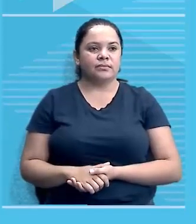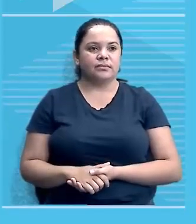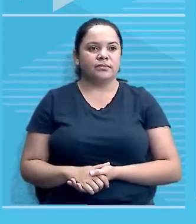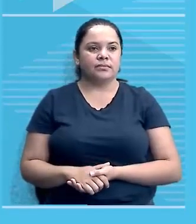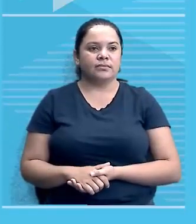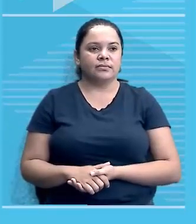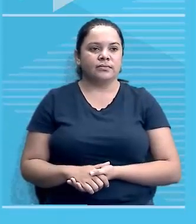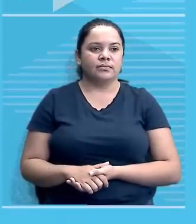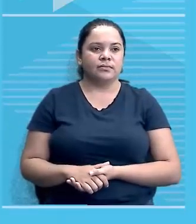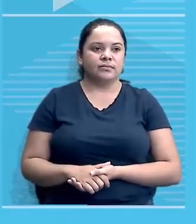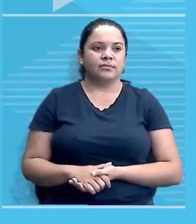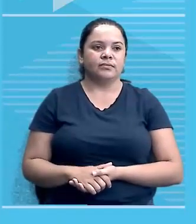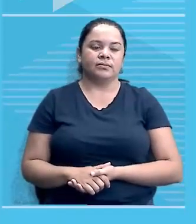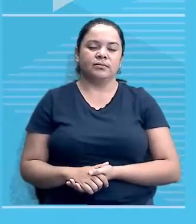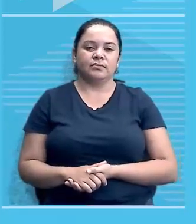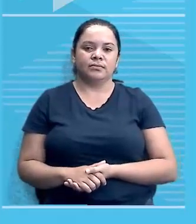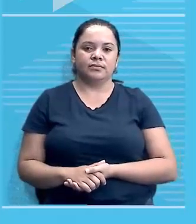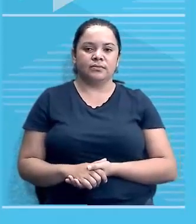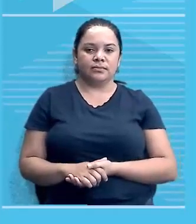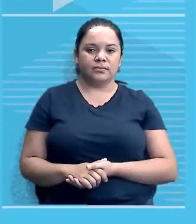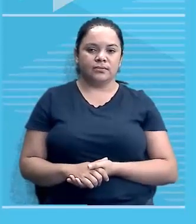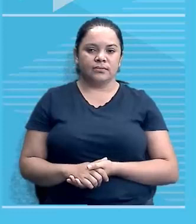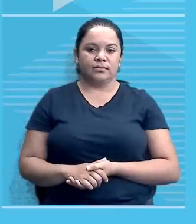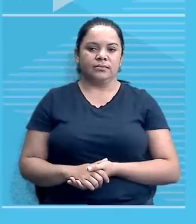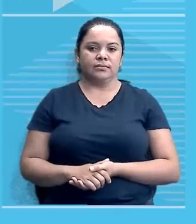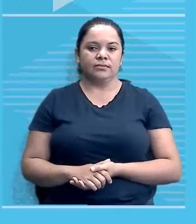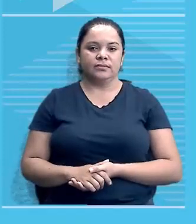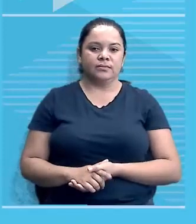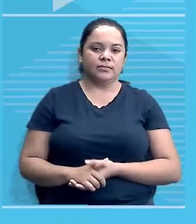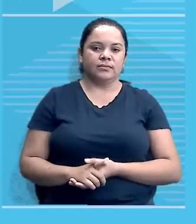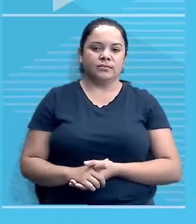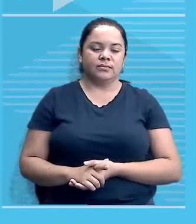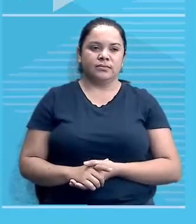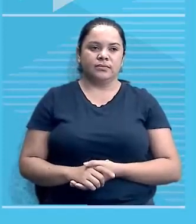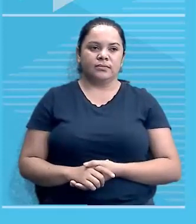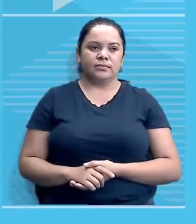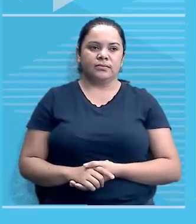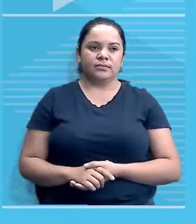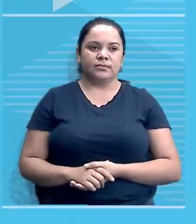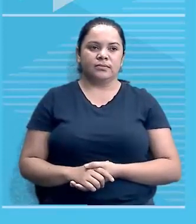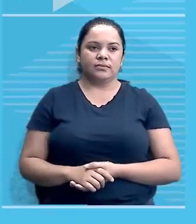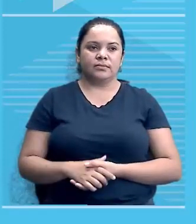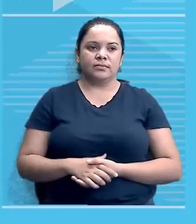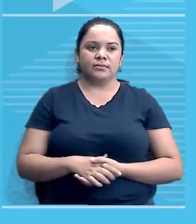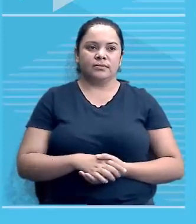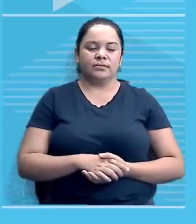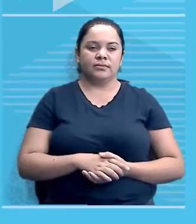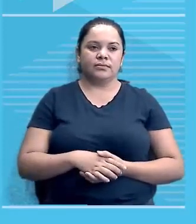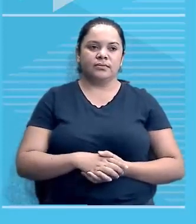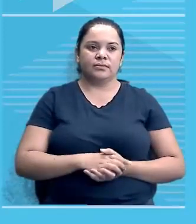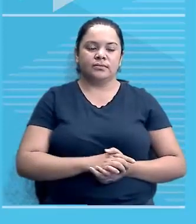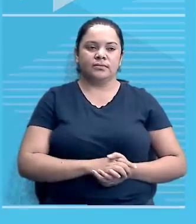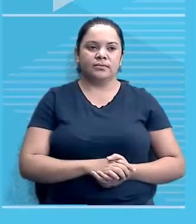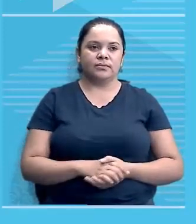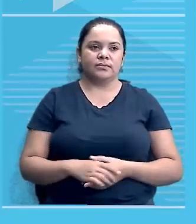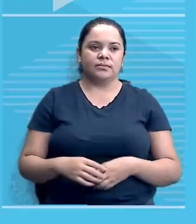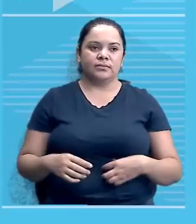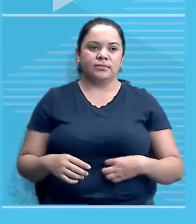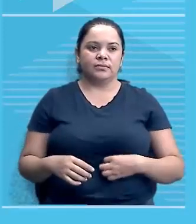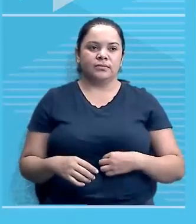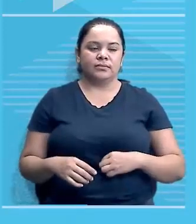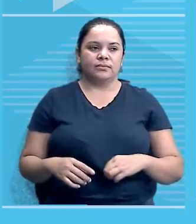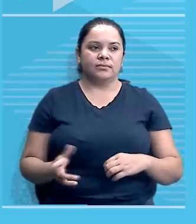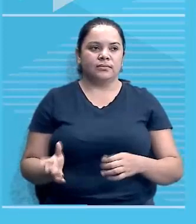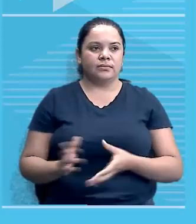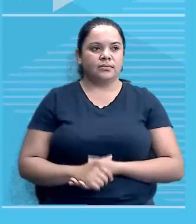estar conectado em relação ao tempo que está acontecendo essa história que nós estamos estudando e o